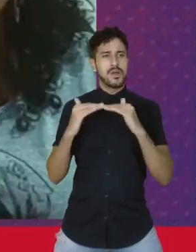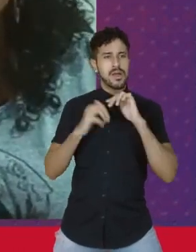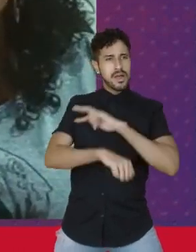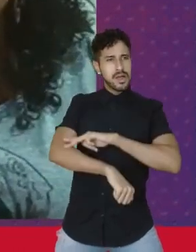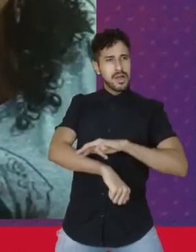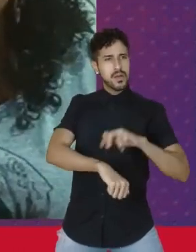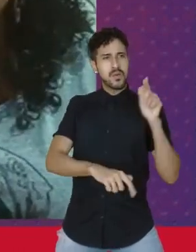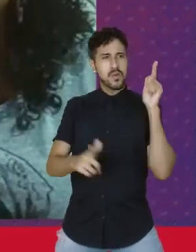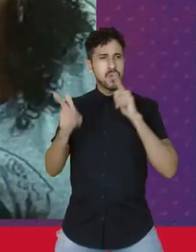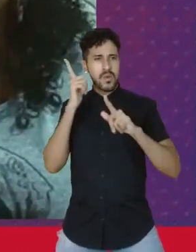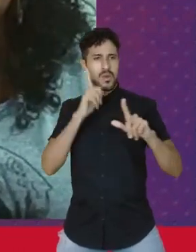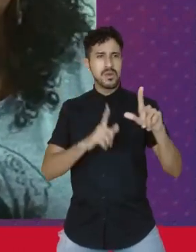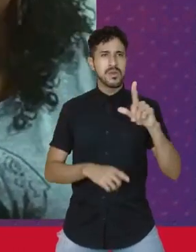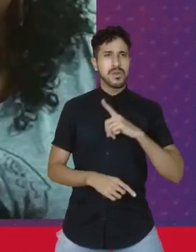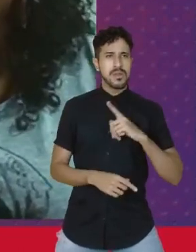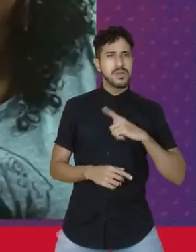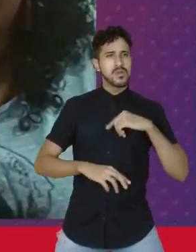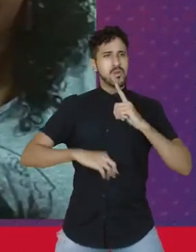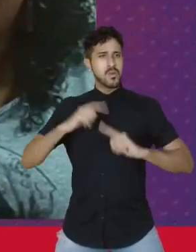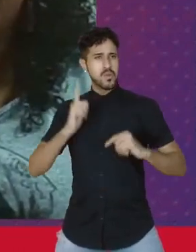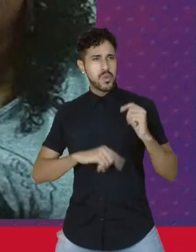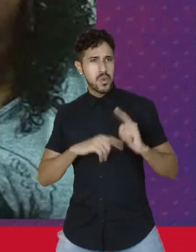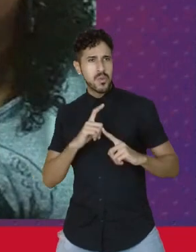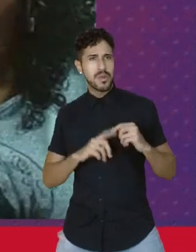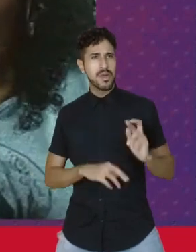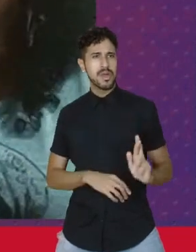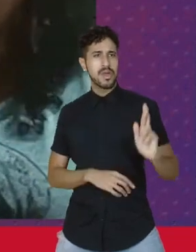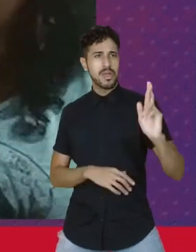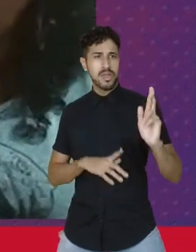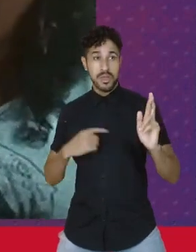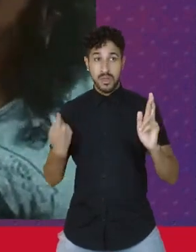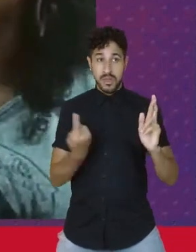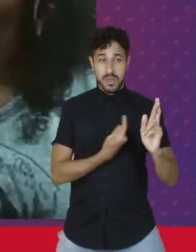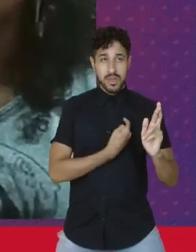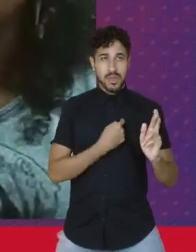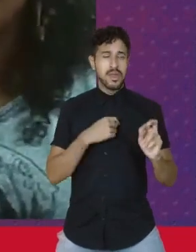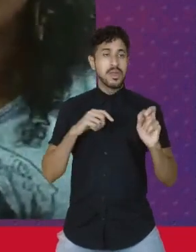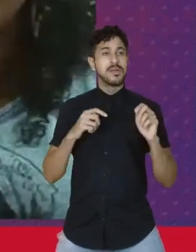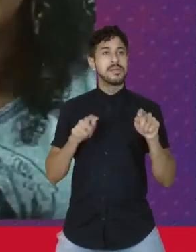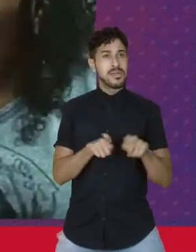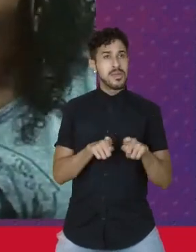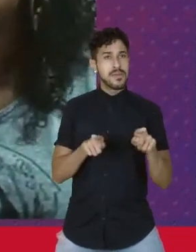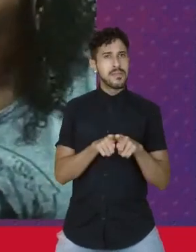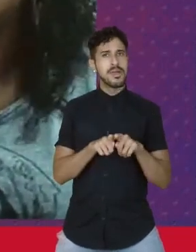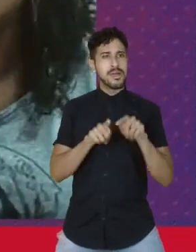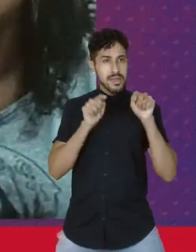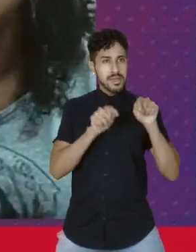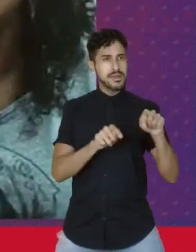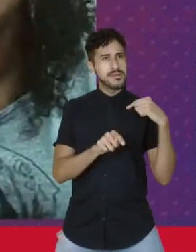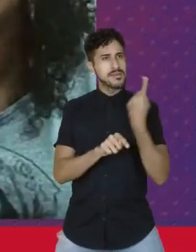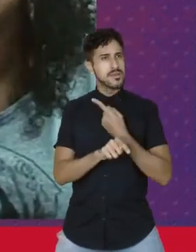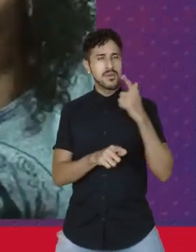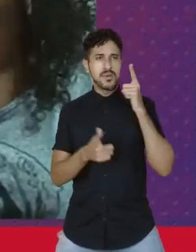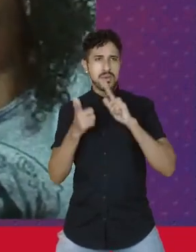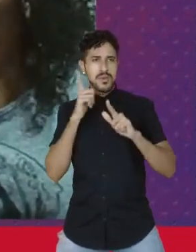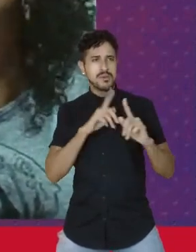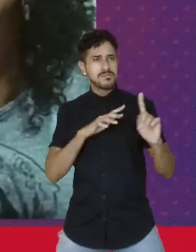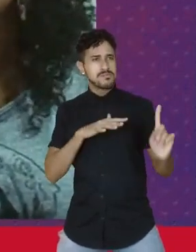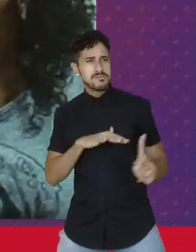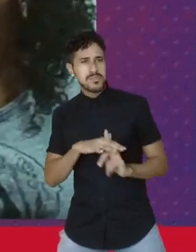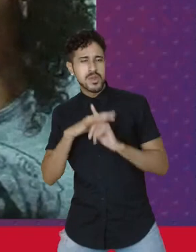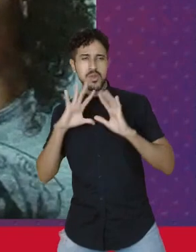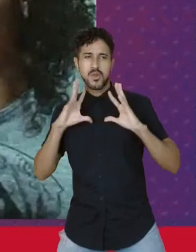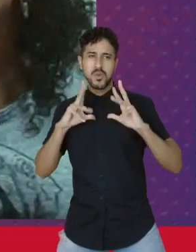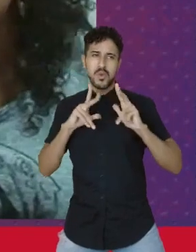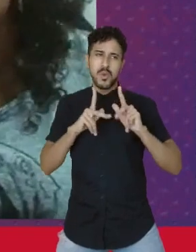possa ter instrumentos que nos representem e que, através dele, a gente esteja inserido em